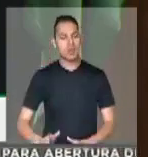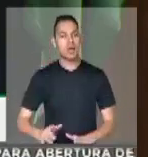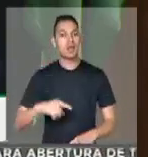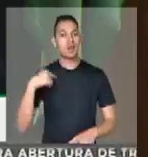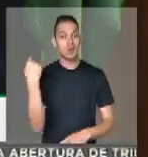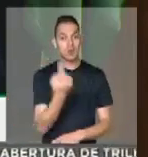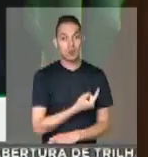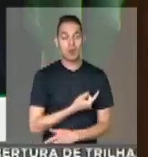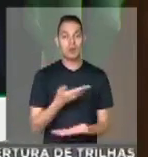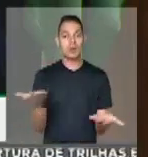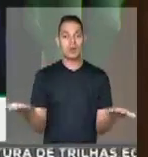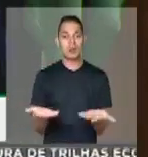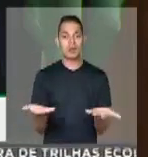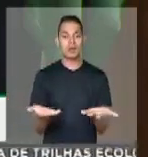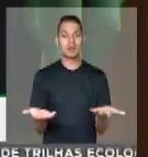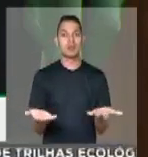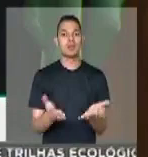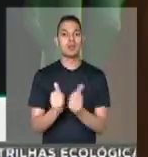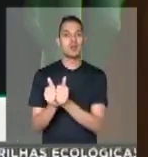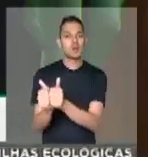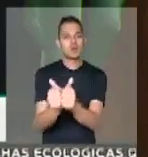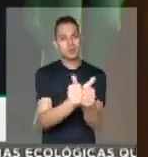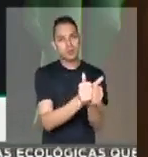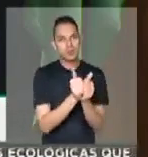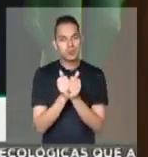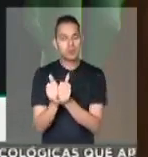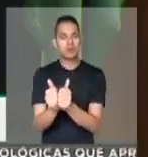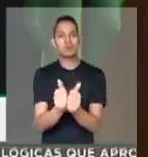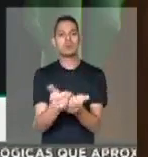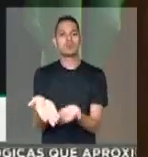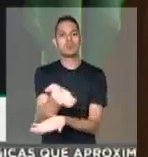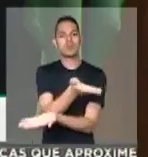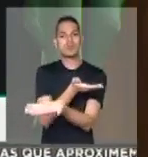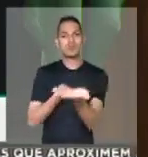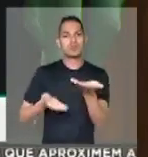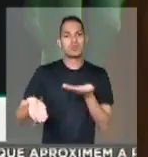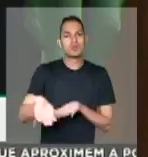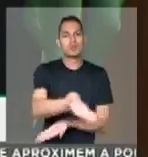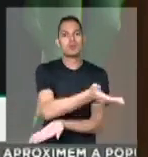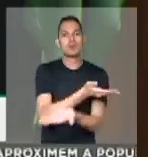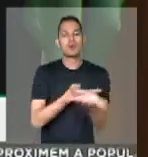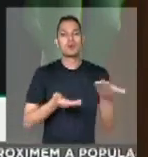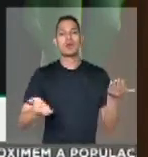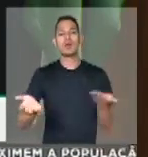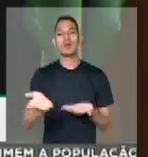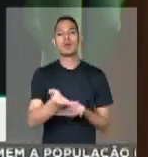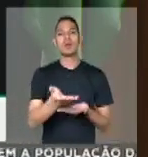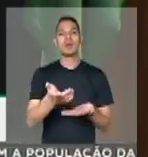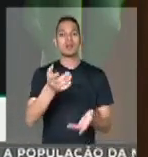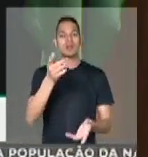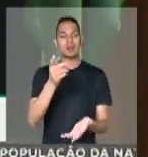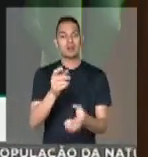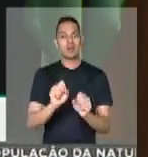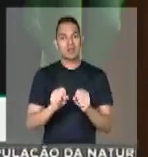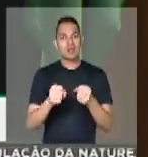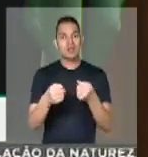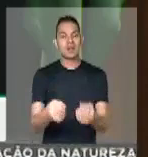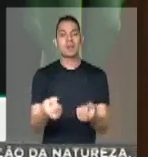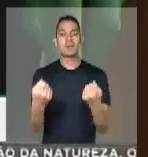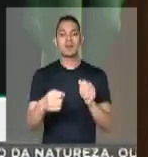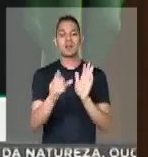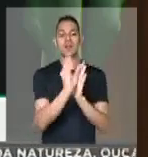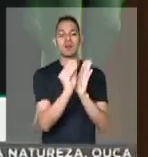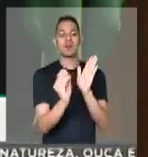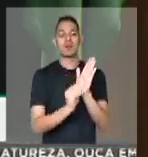nós, aqui de forma muito unida, de forma articulada, de forma a exatamente defender, basta ver o